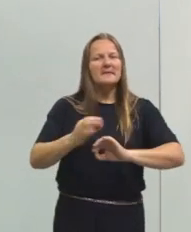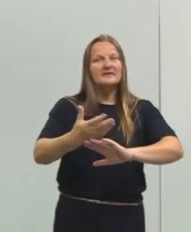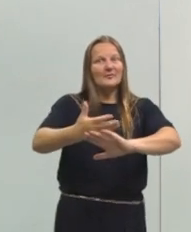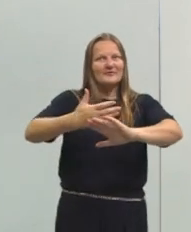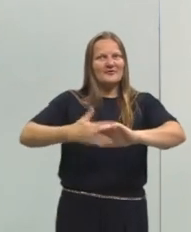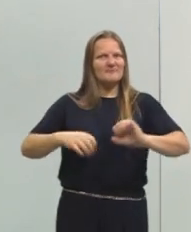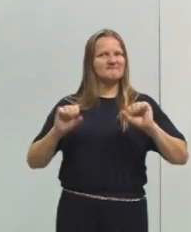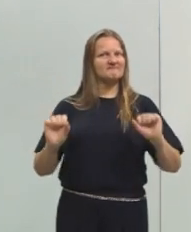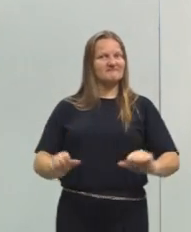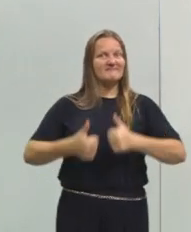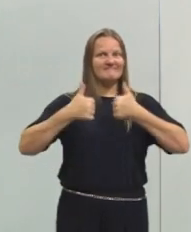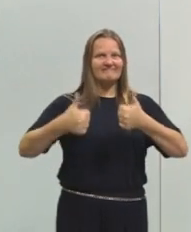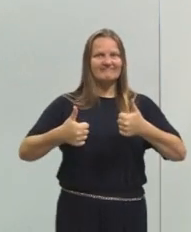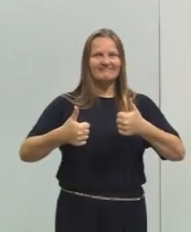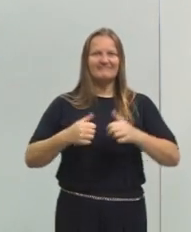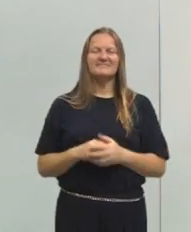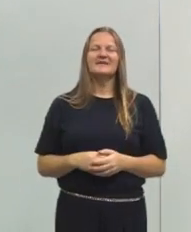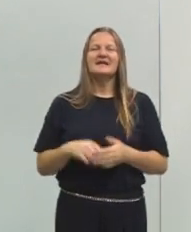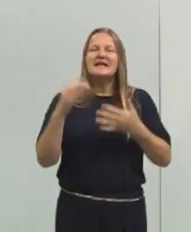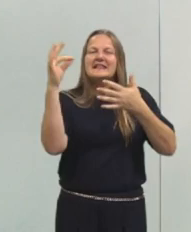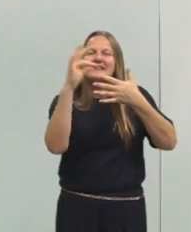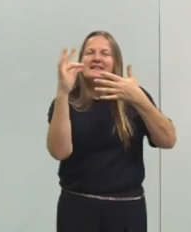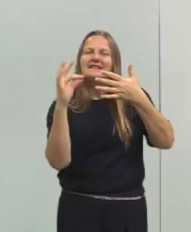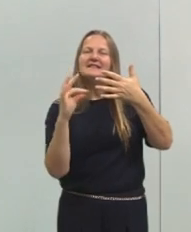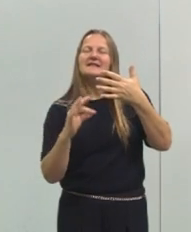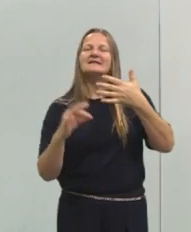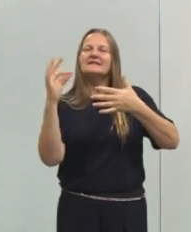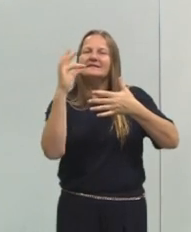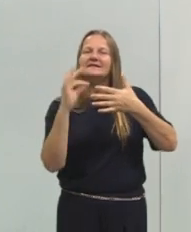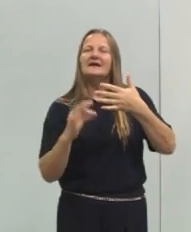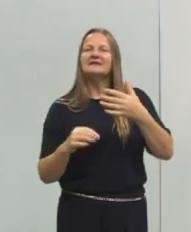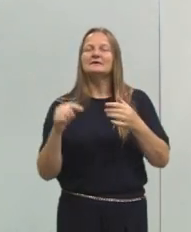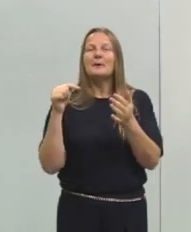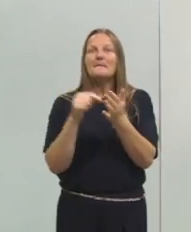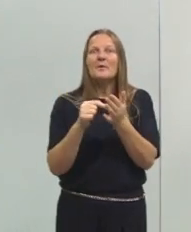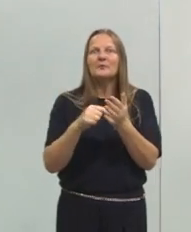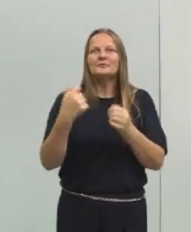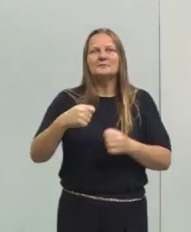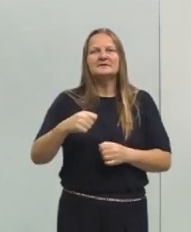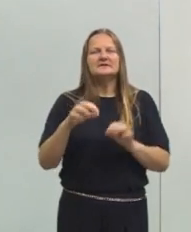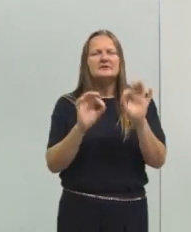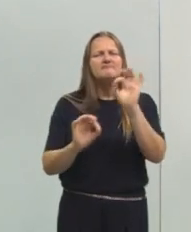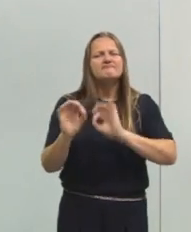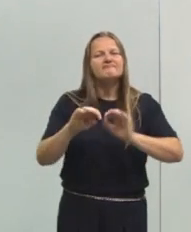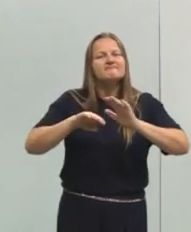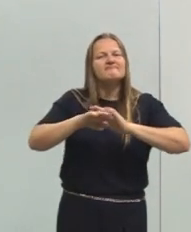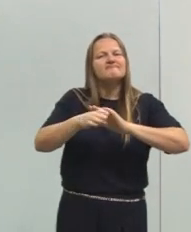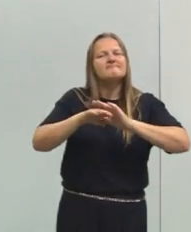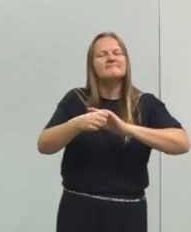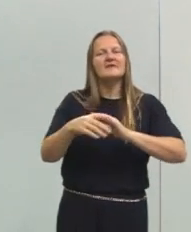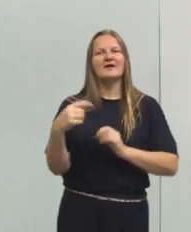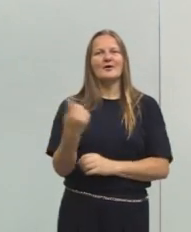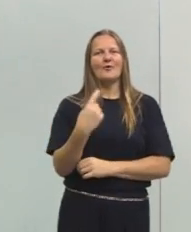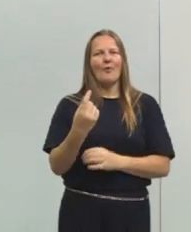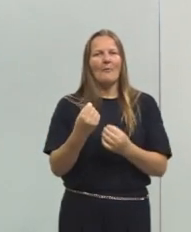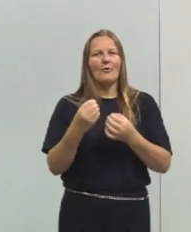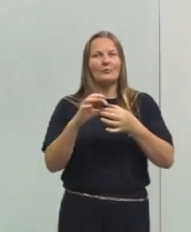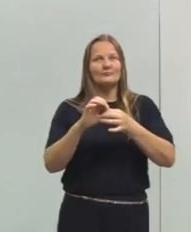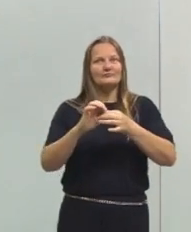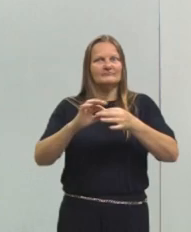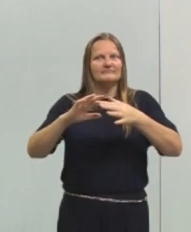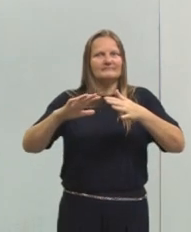isso. Então, a gente observa todos os detalhes, todos os pontos que precisam ser ajustados, os nós que precisam ser